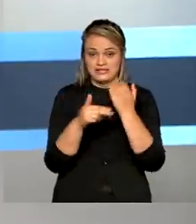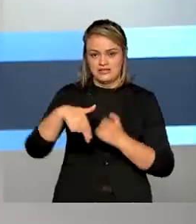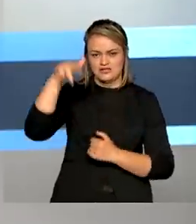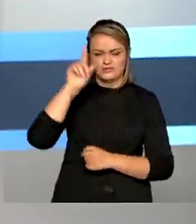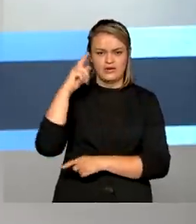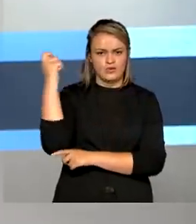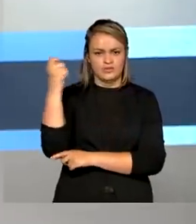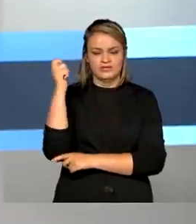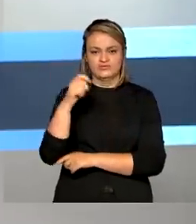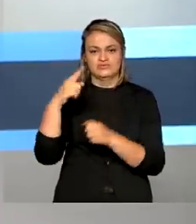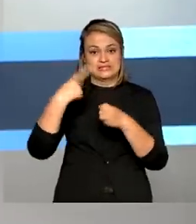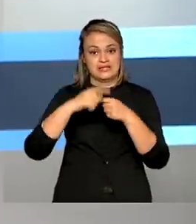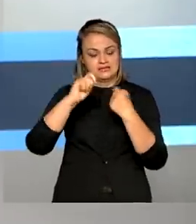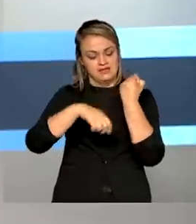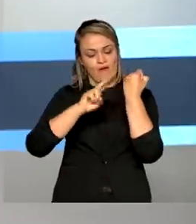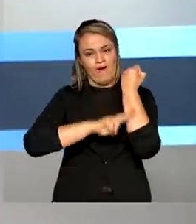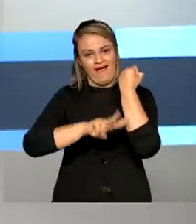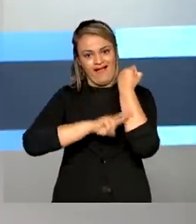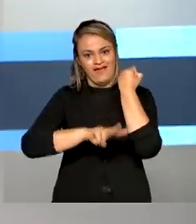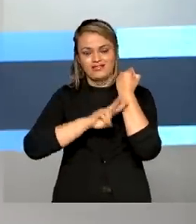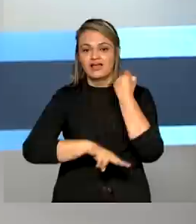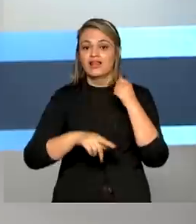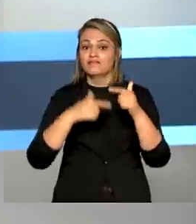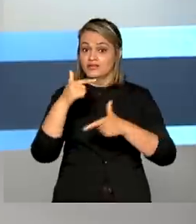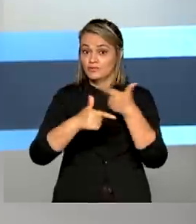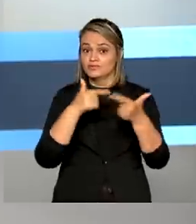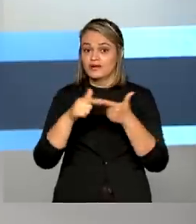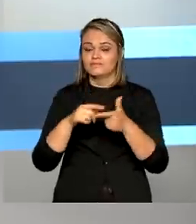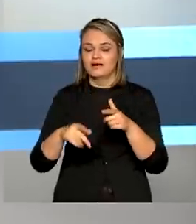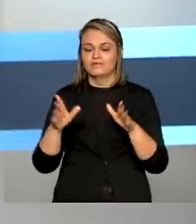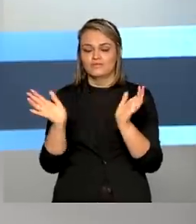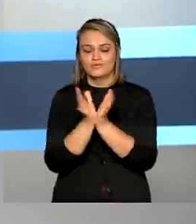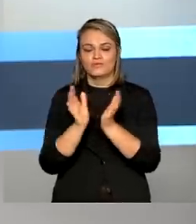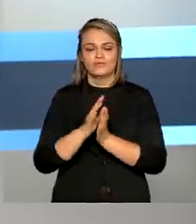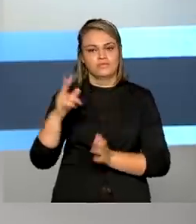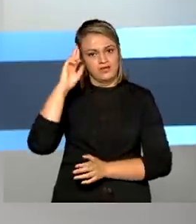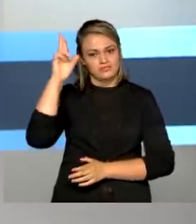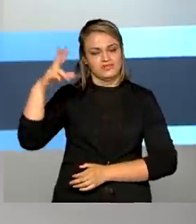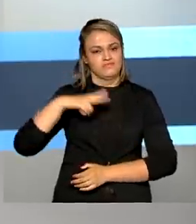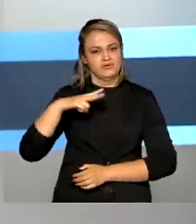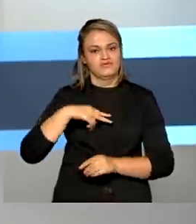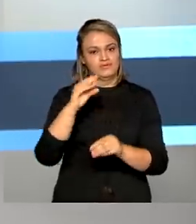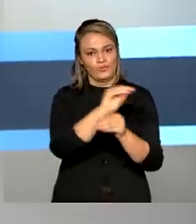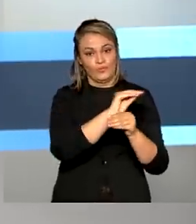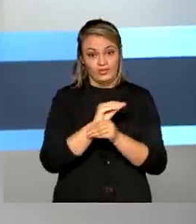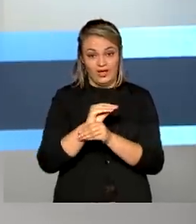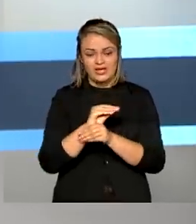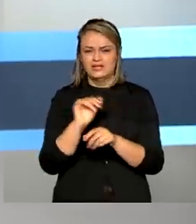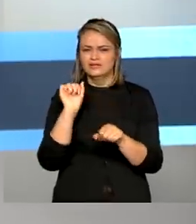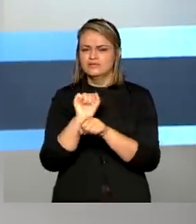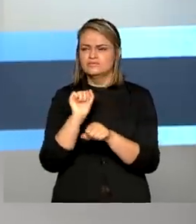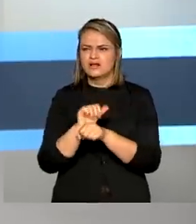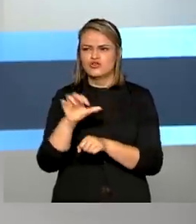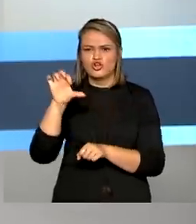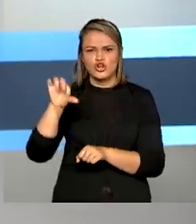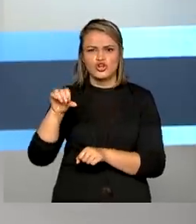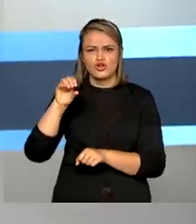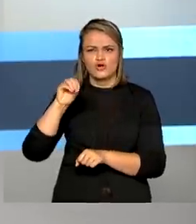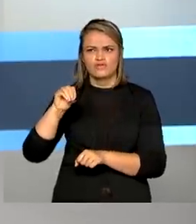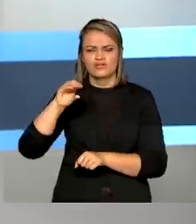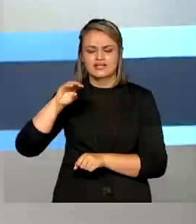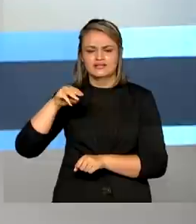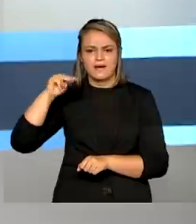Canela, no Rio Grande do Sul, terá os serviços concedidos à iniciativa privada. Estão previstos mais de R 90 milhões